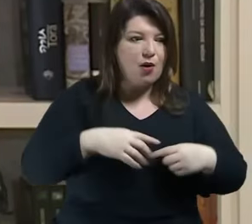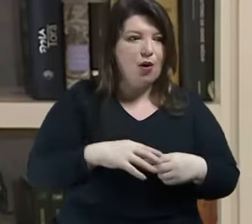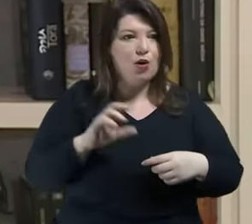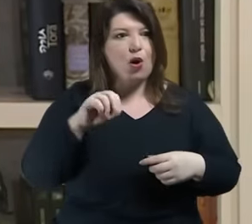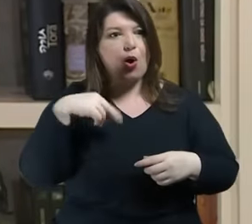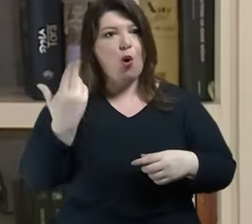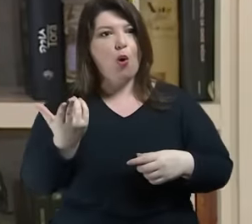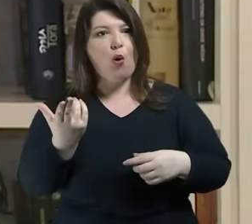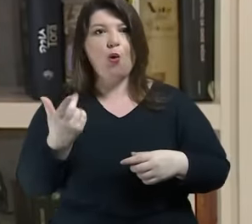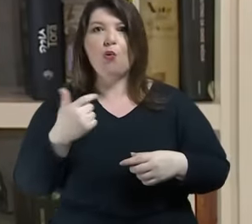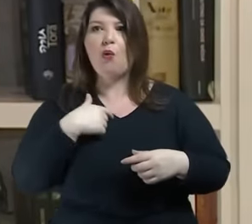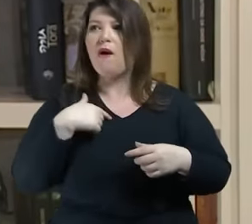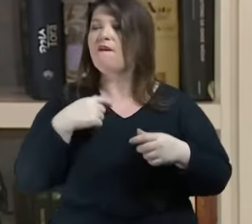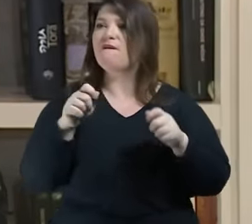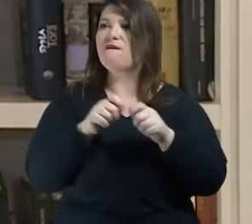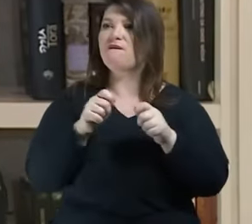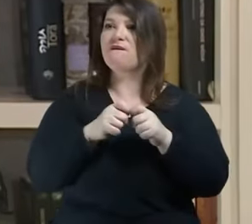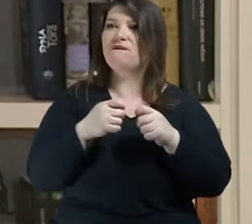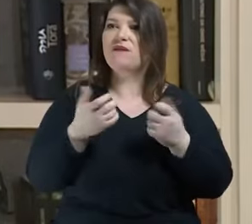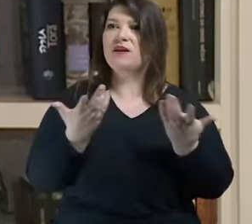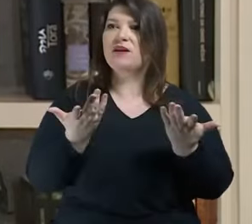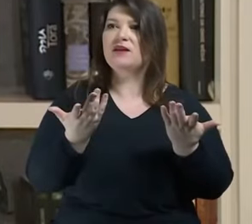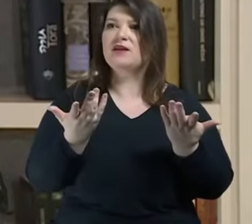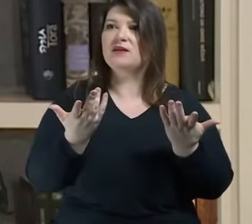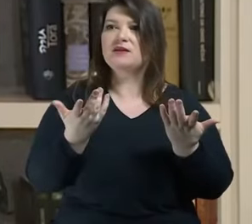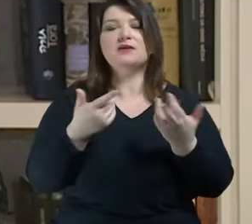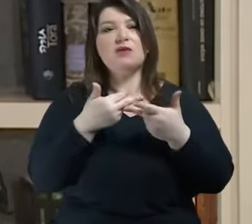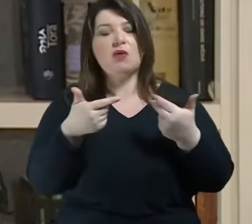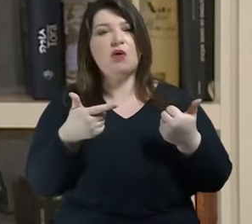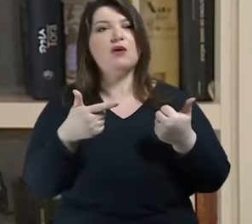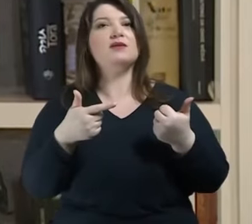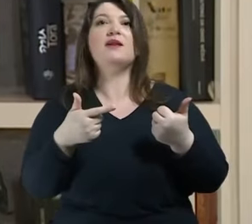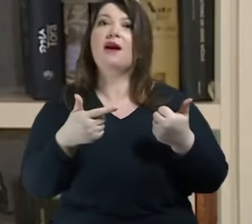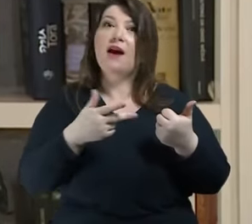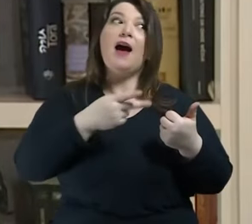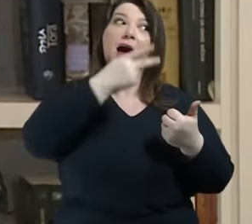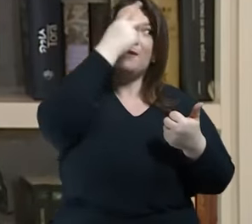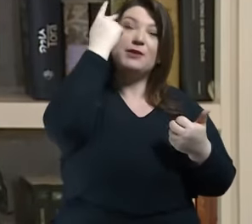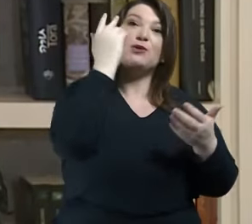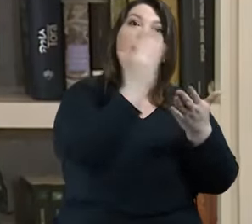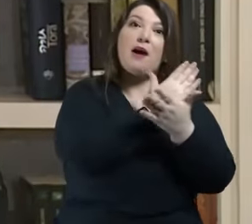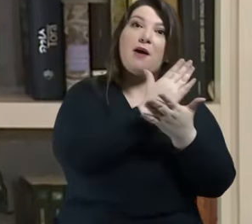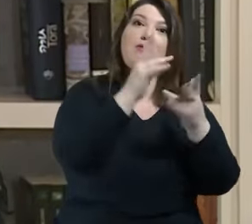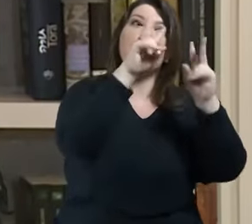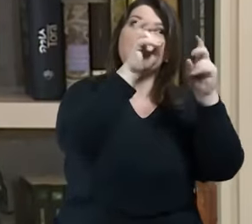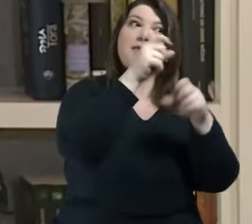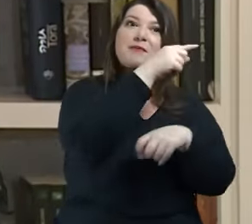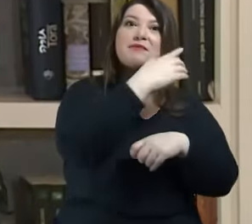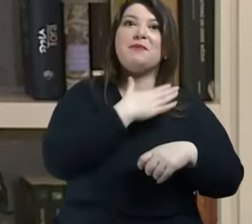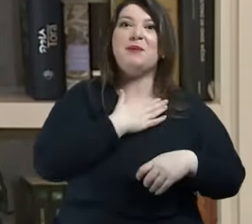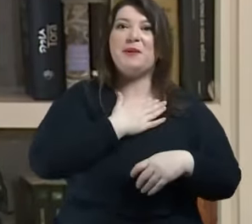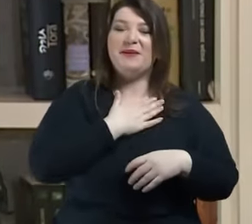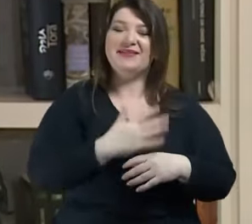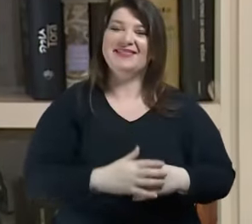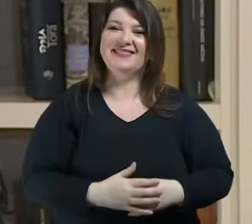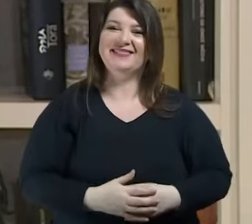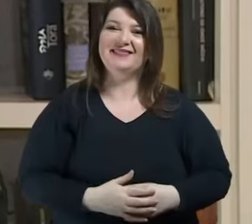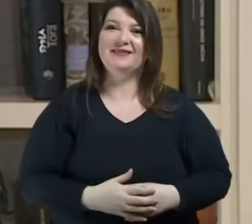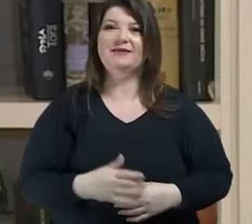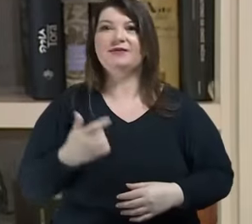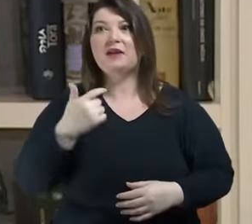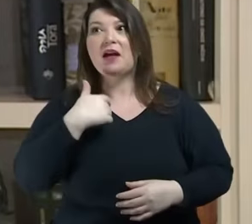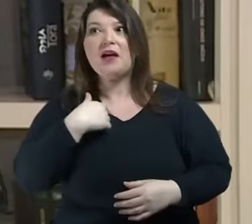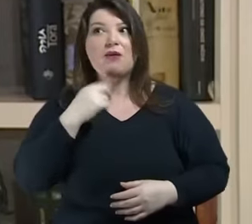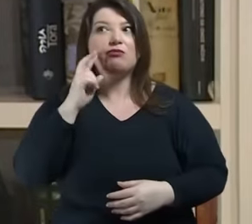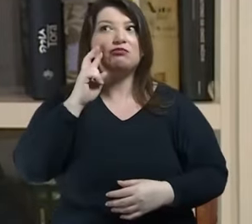quente que está sendo debatido aquele sim foi adiante e quando eu olho esses analytics quando eu olho